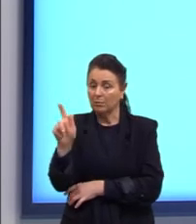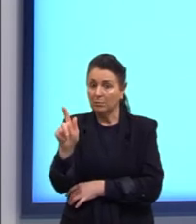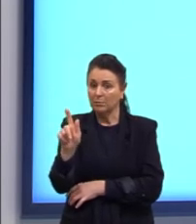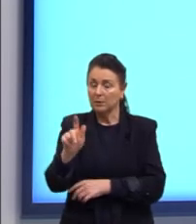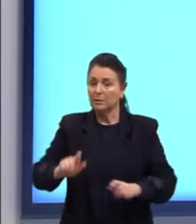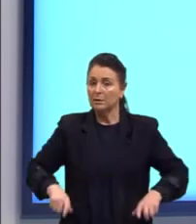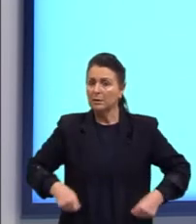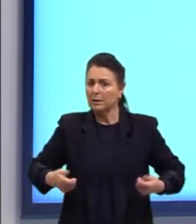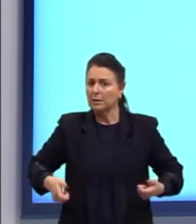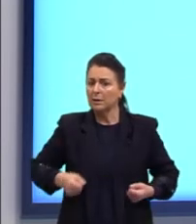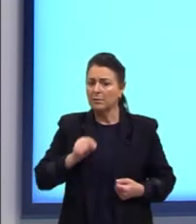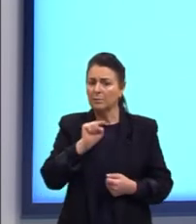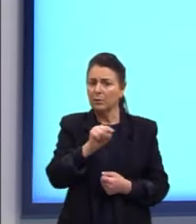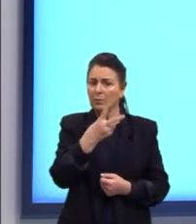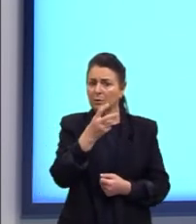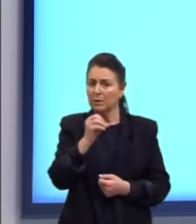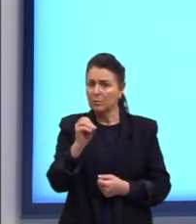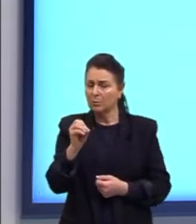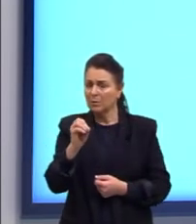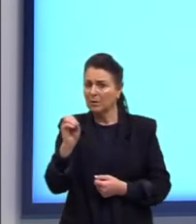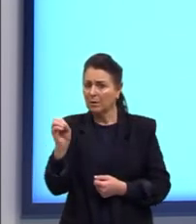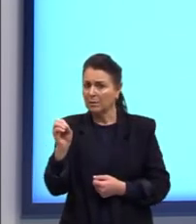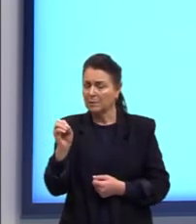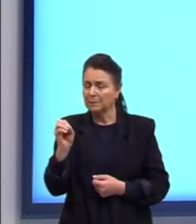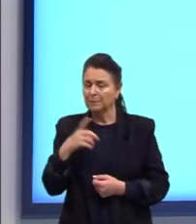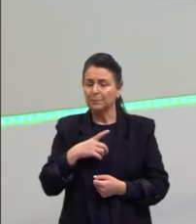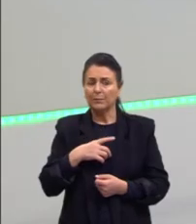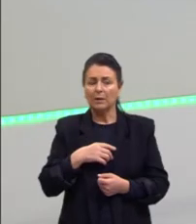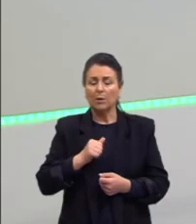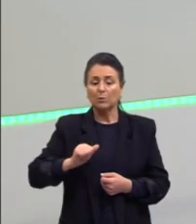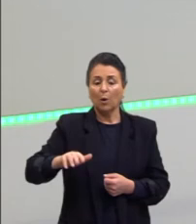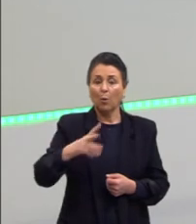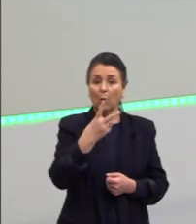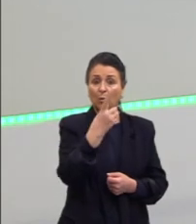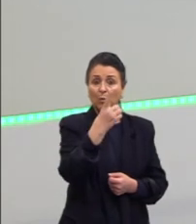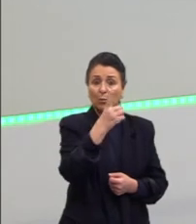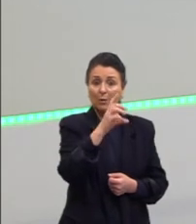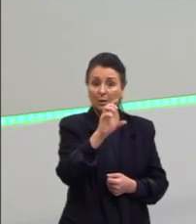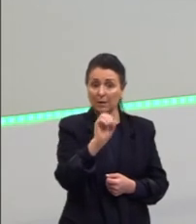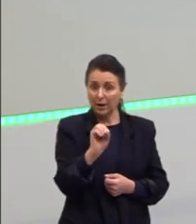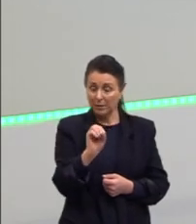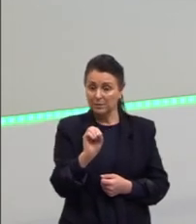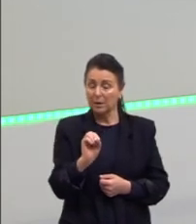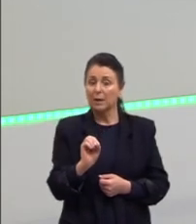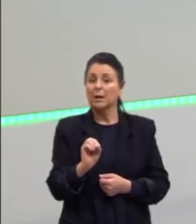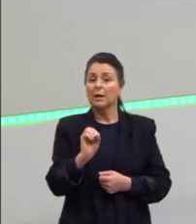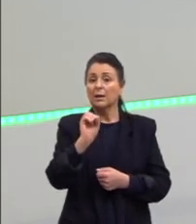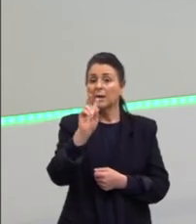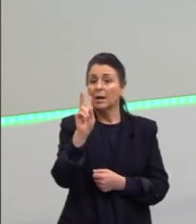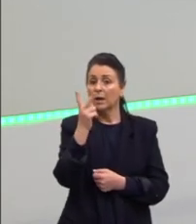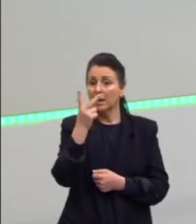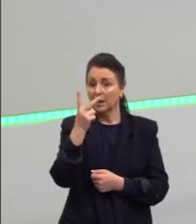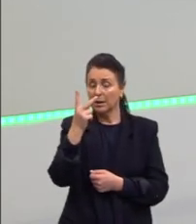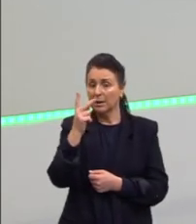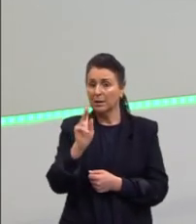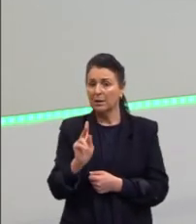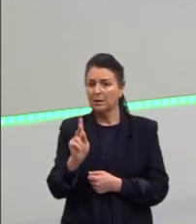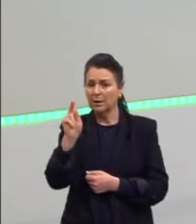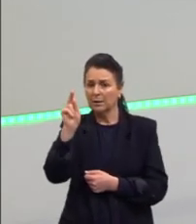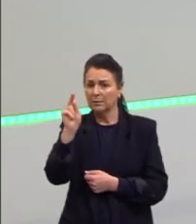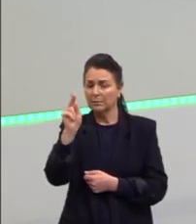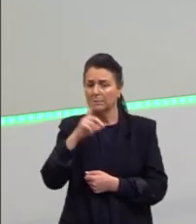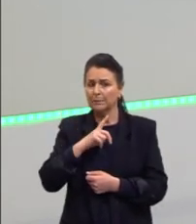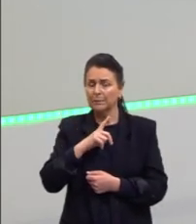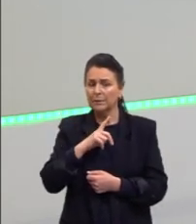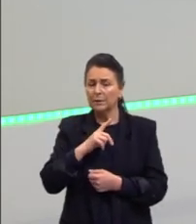Nós vamos considerar, então, os 10 hectares plantados e as X sacas vendidas. Então,